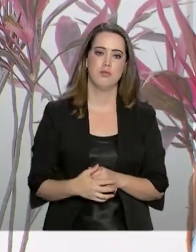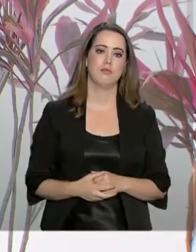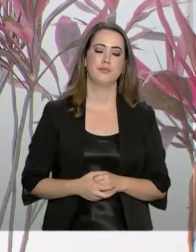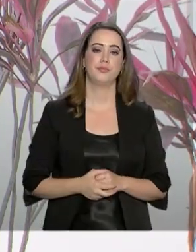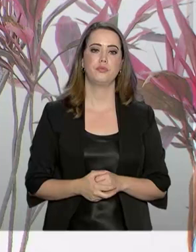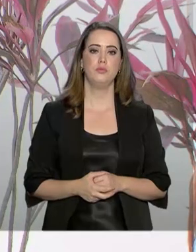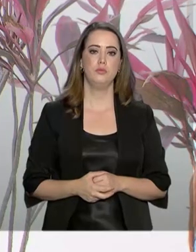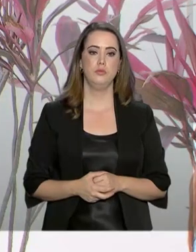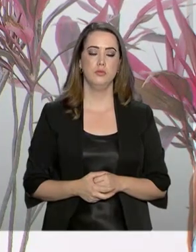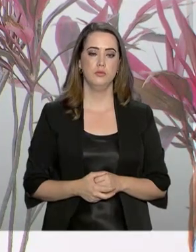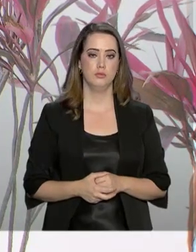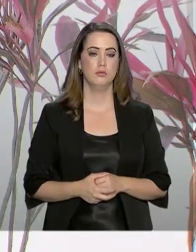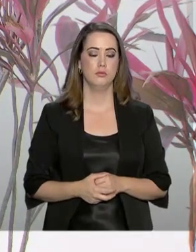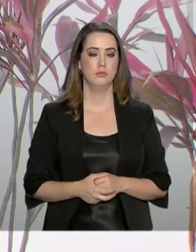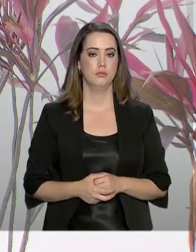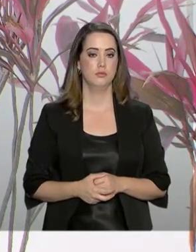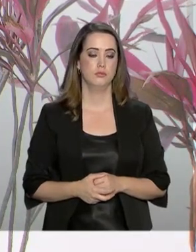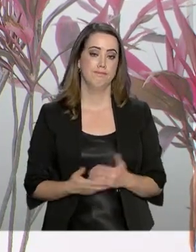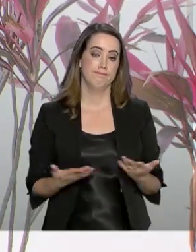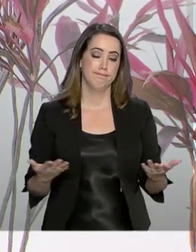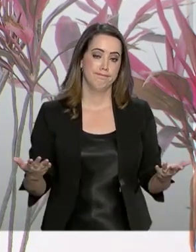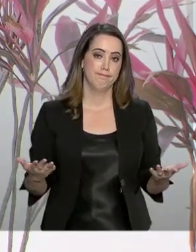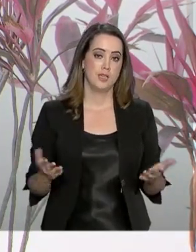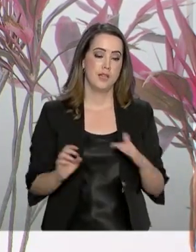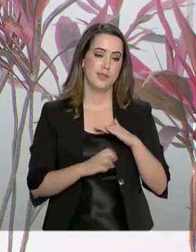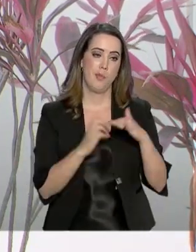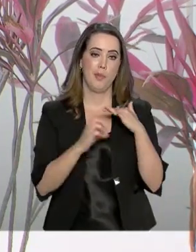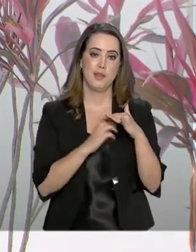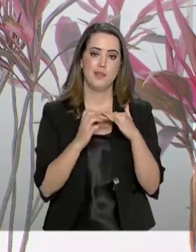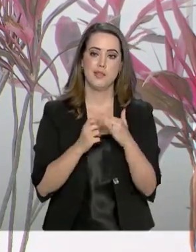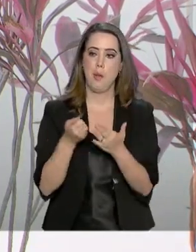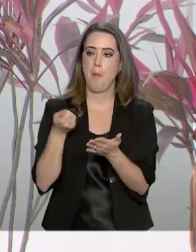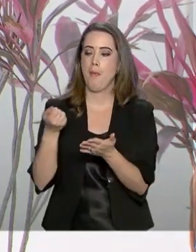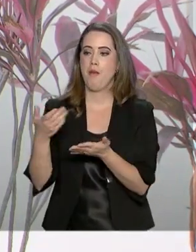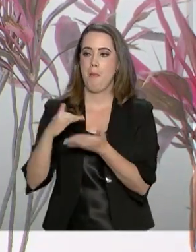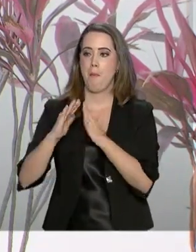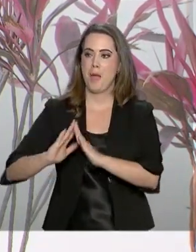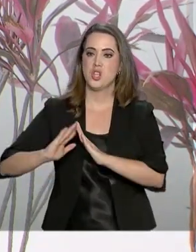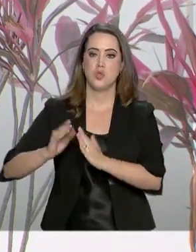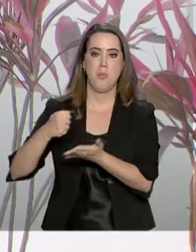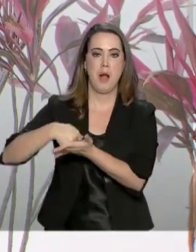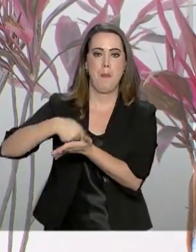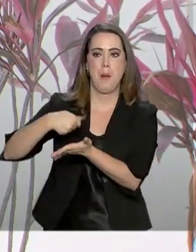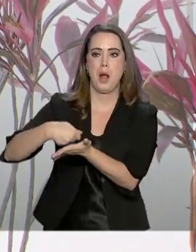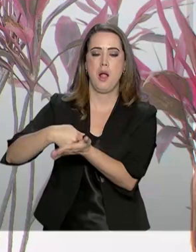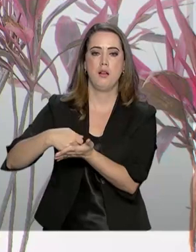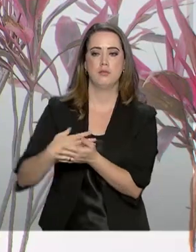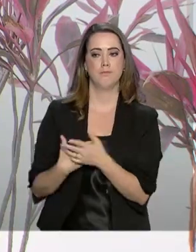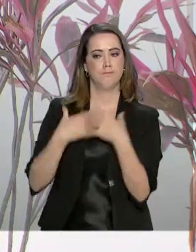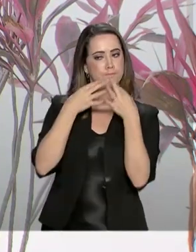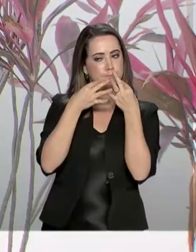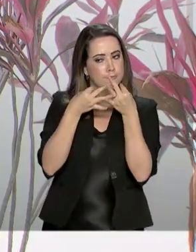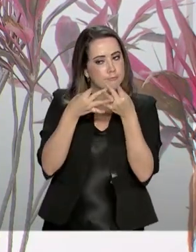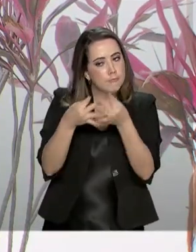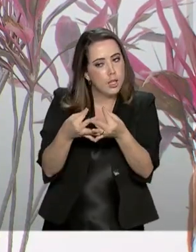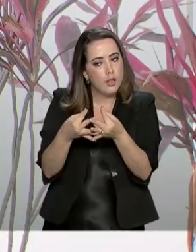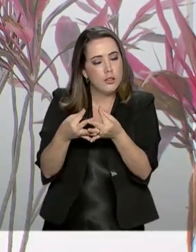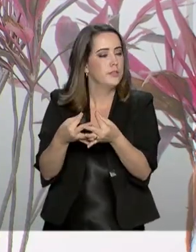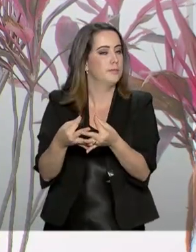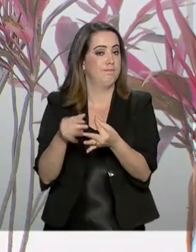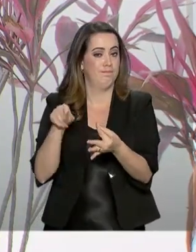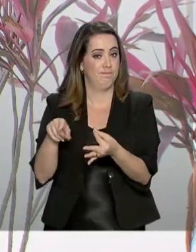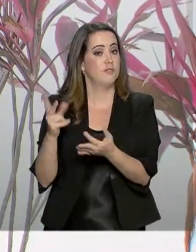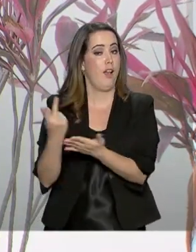e infelizmente as operadoras aplicam essas coisas e se você não se ater a todos os